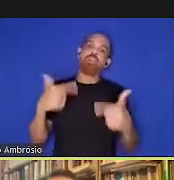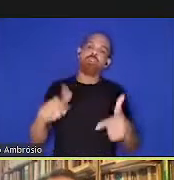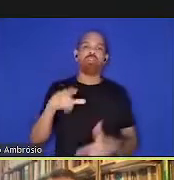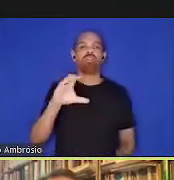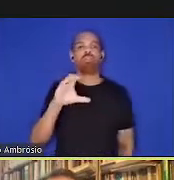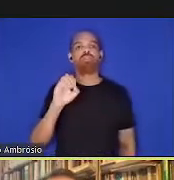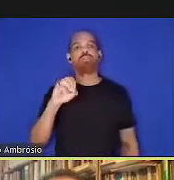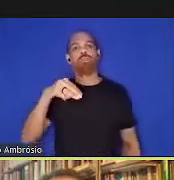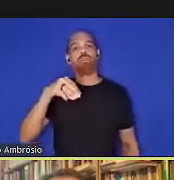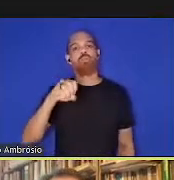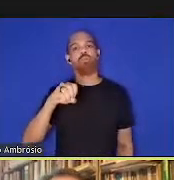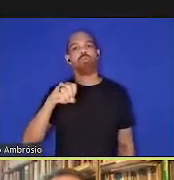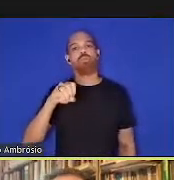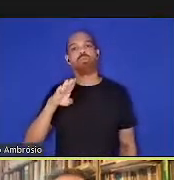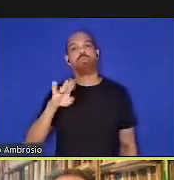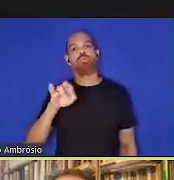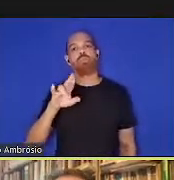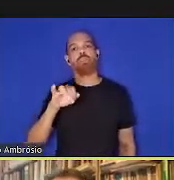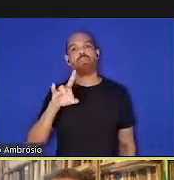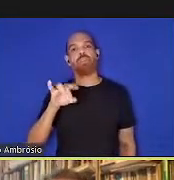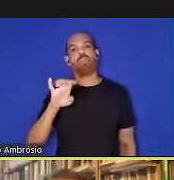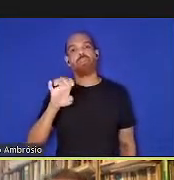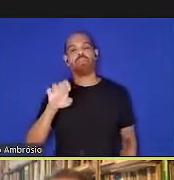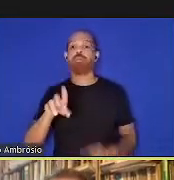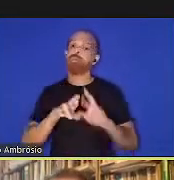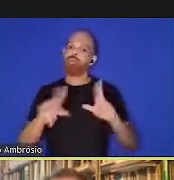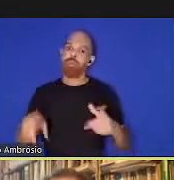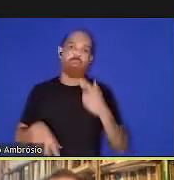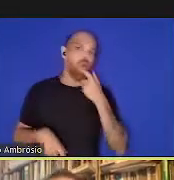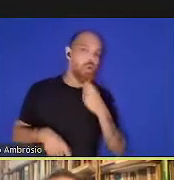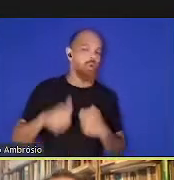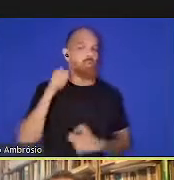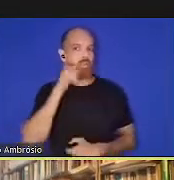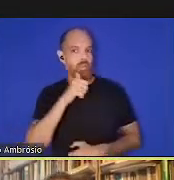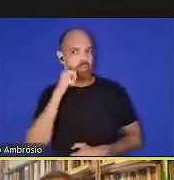e há também uma diferença entre mulheres e homens.